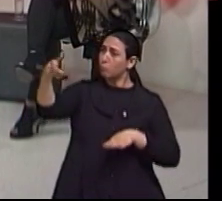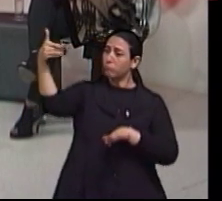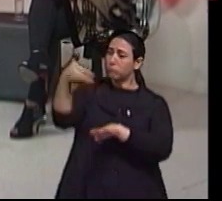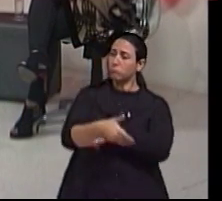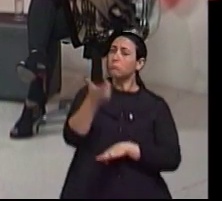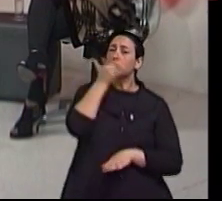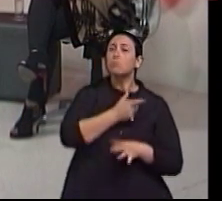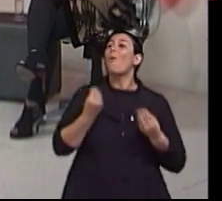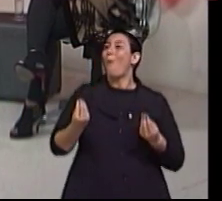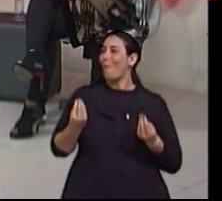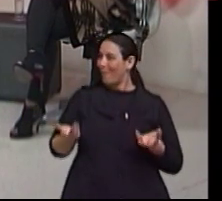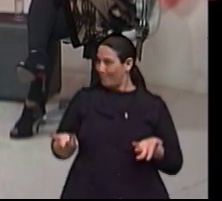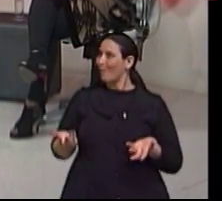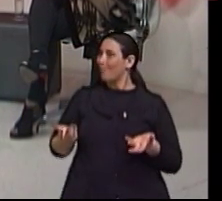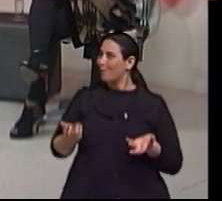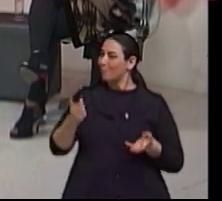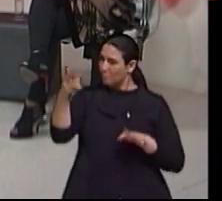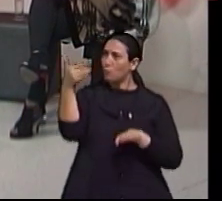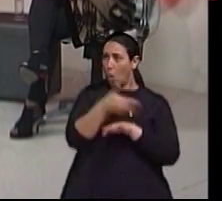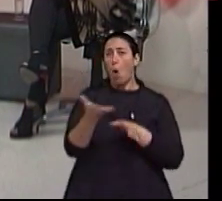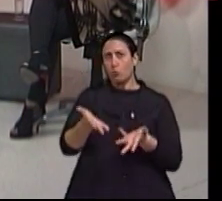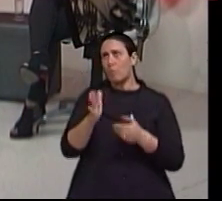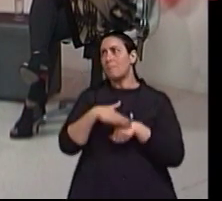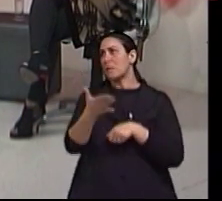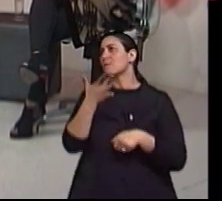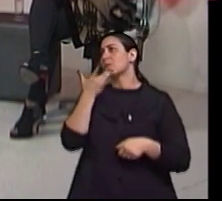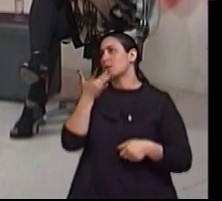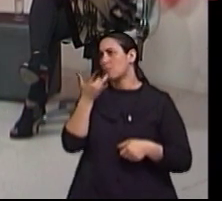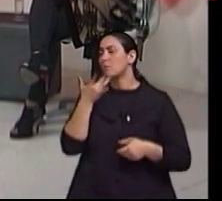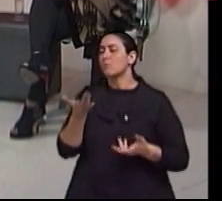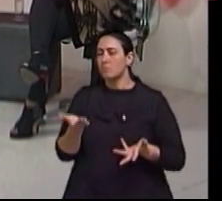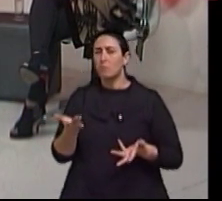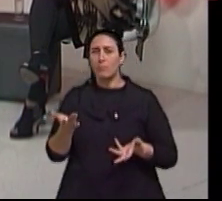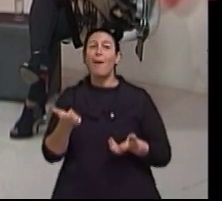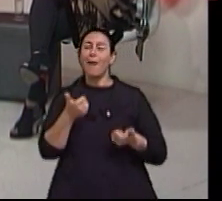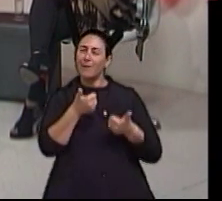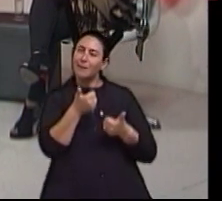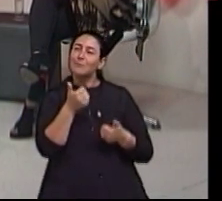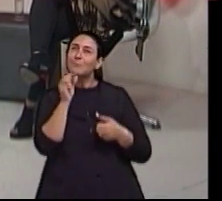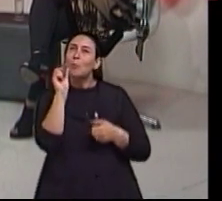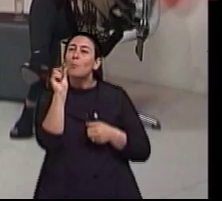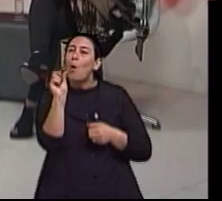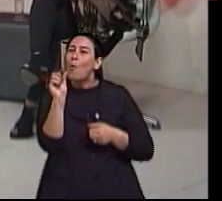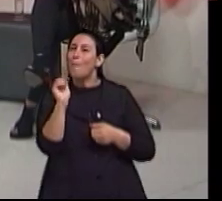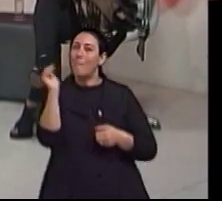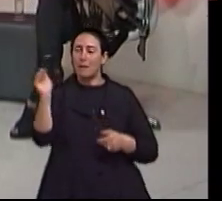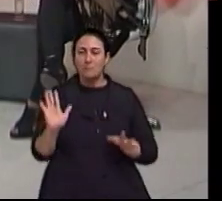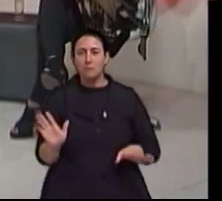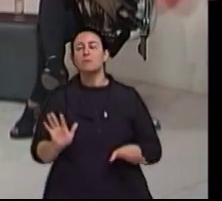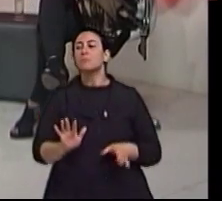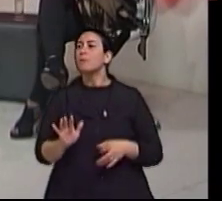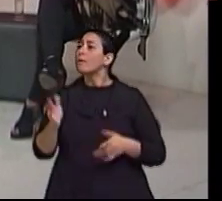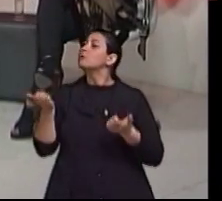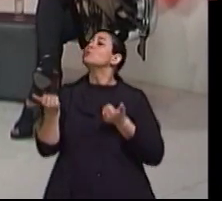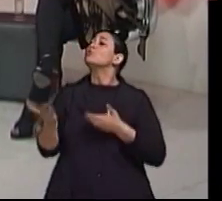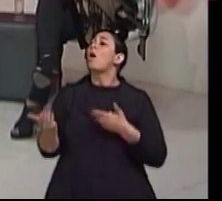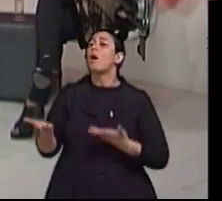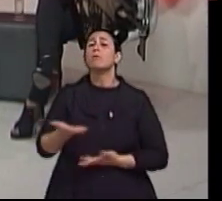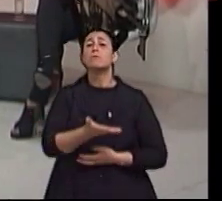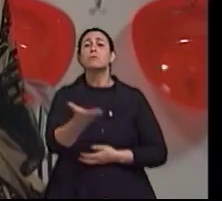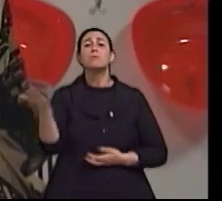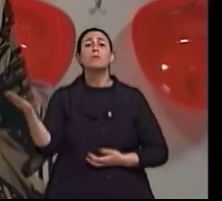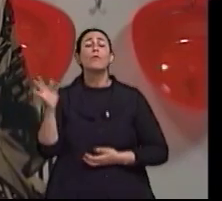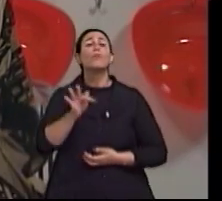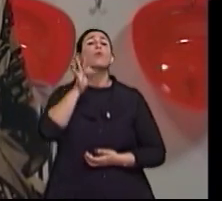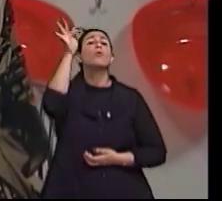por N razões. As coisas já estão mais facilitadas. Sim, a gente está evoluindo aos pouquinhos, mas precisamos evoluir mais. E os jovens de hoje, que serão os